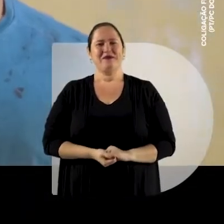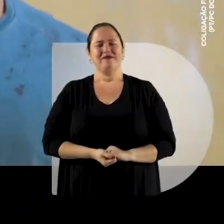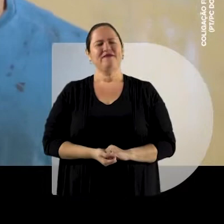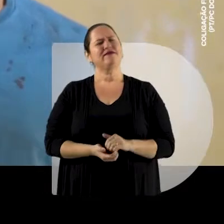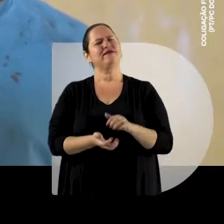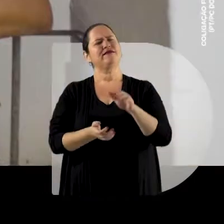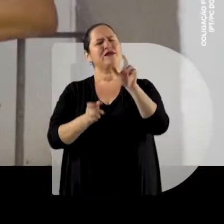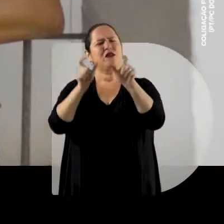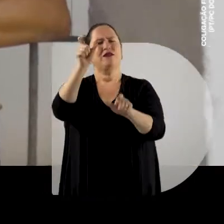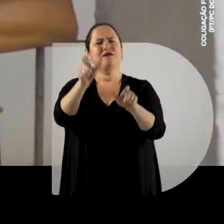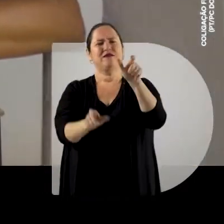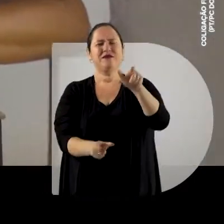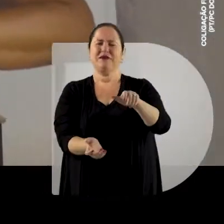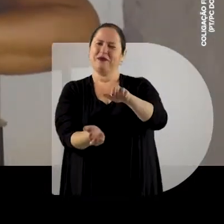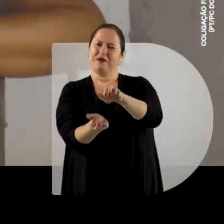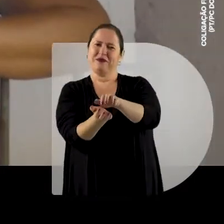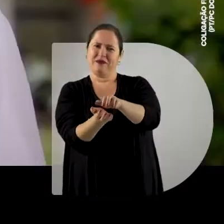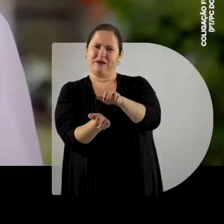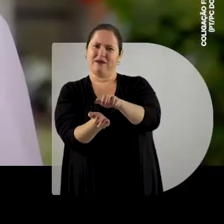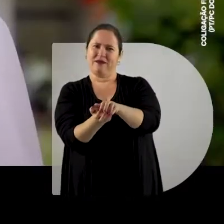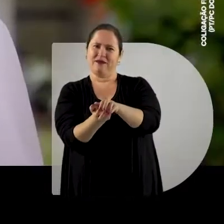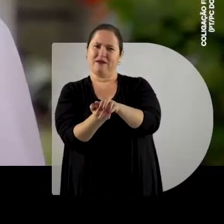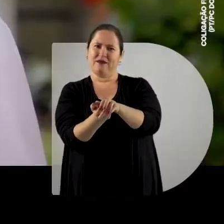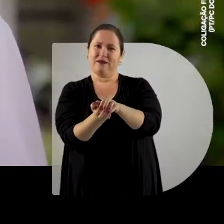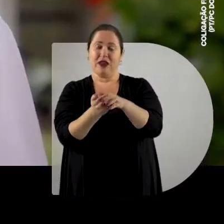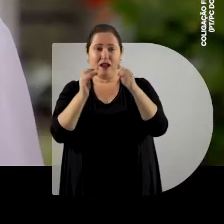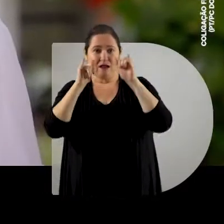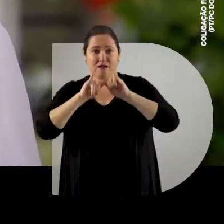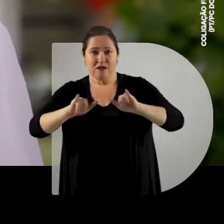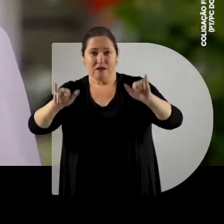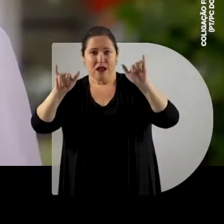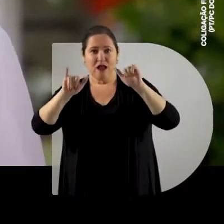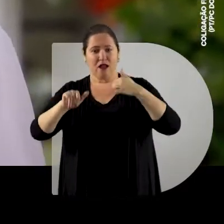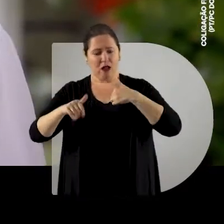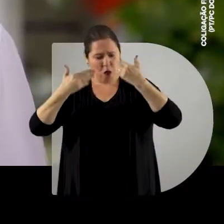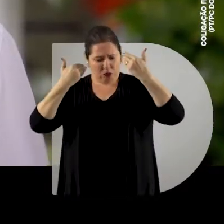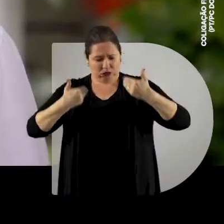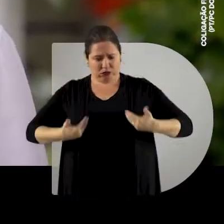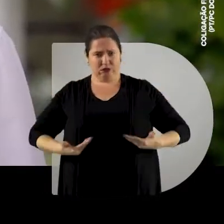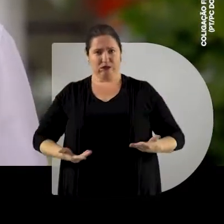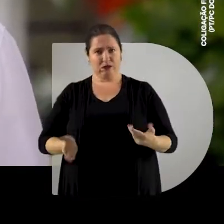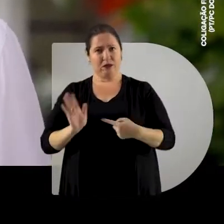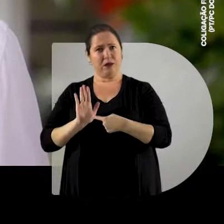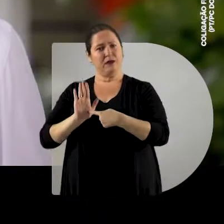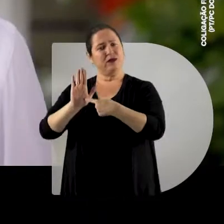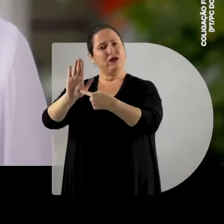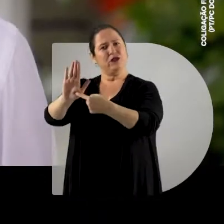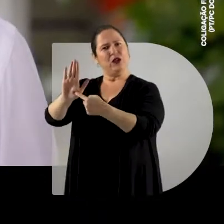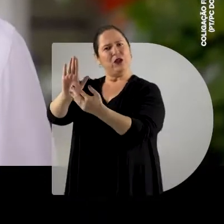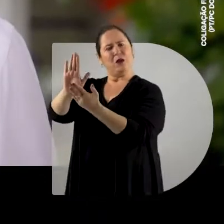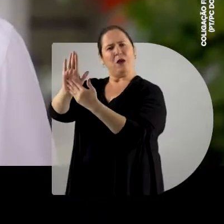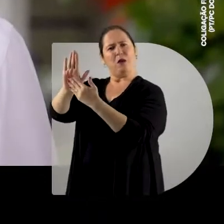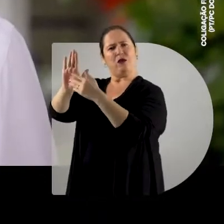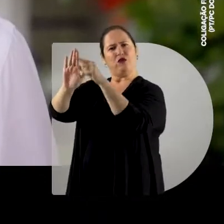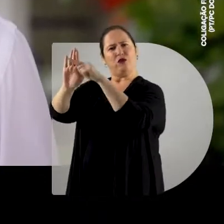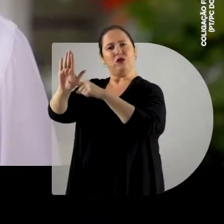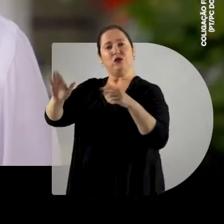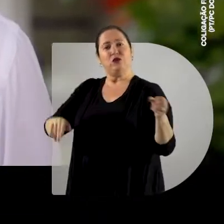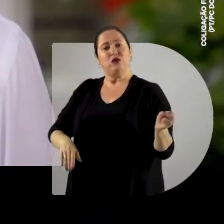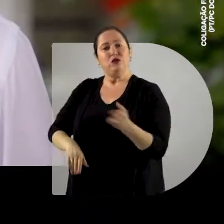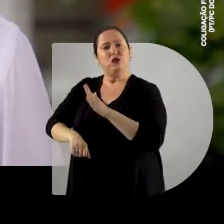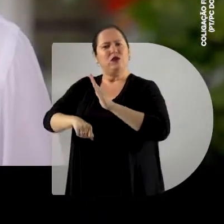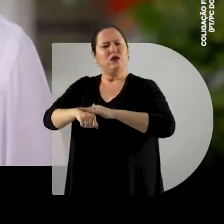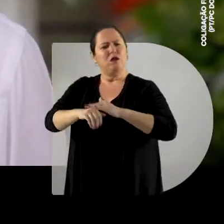Pernambucanas e pernambucanos Até aqui na campanha Eu me apresentei a vocês Mostrando nossos projetos para o novo tempo de